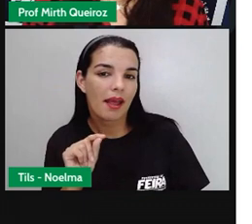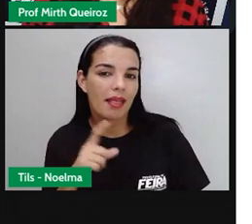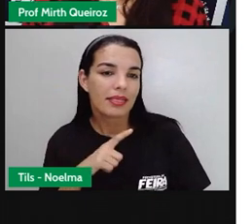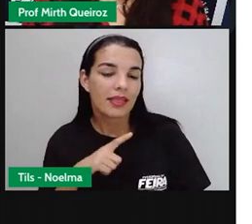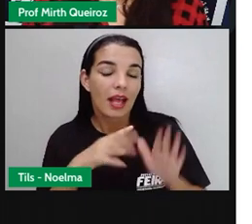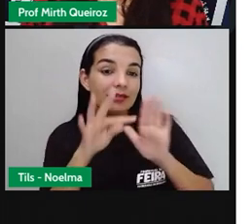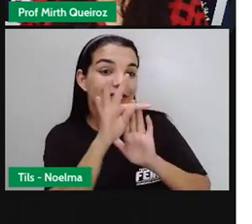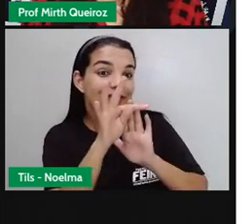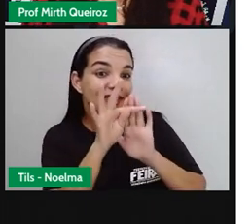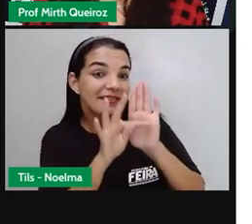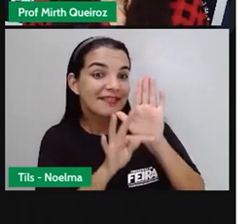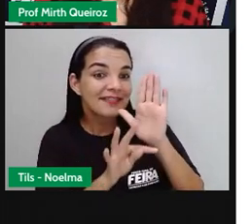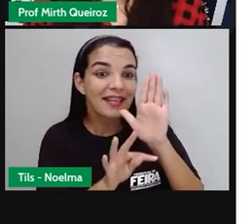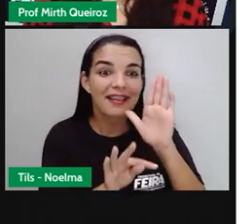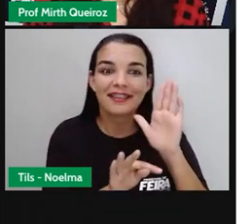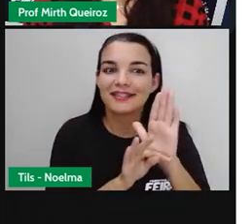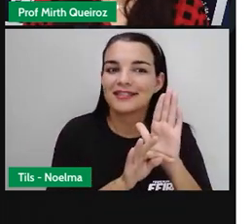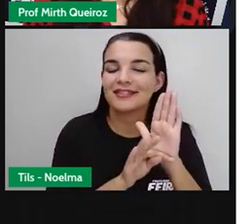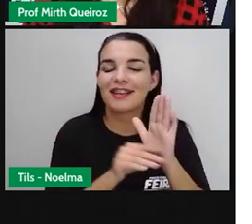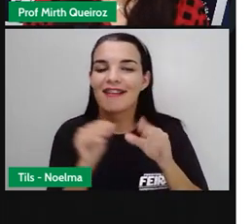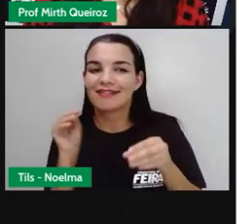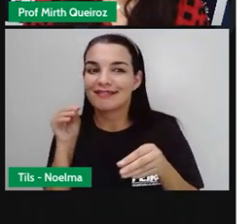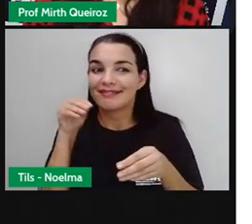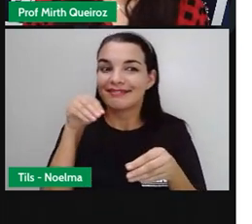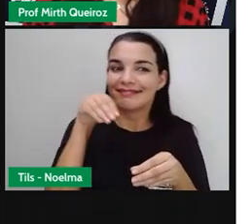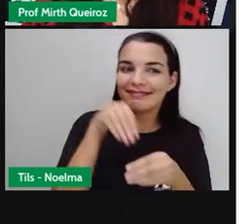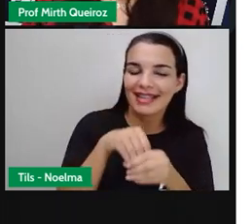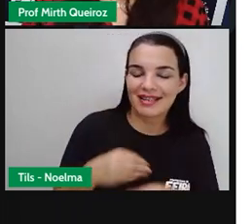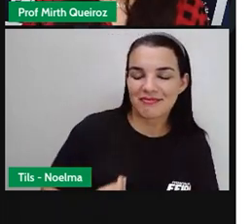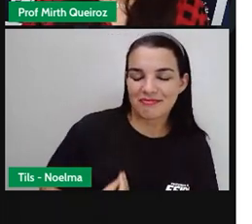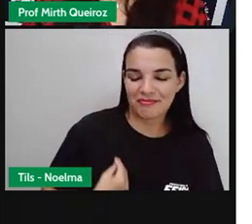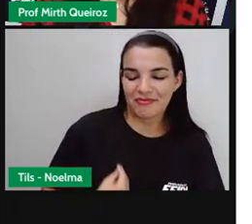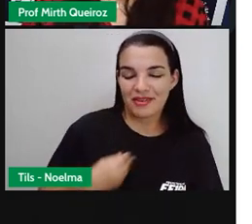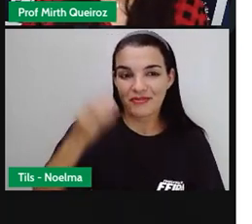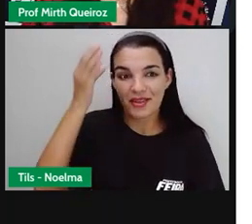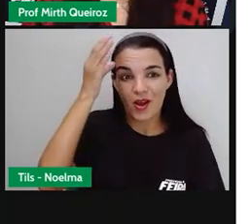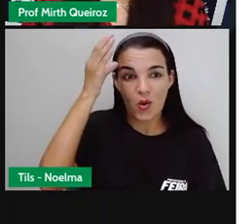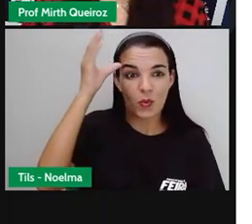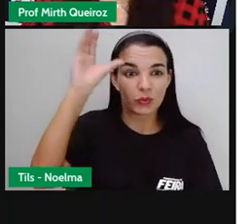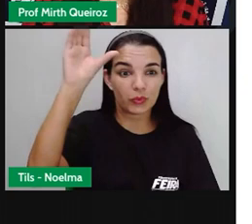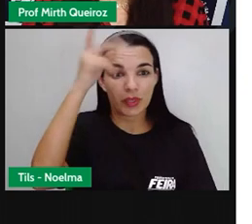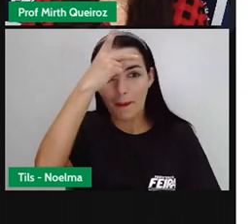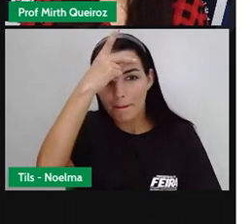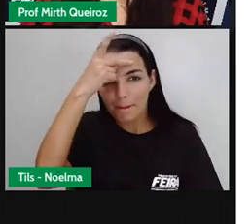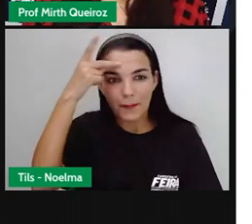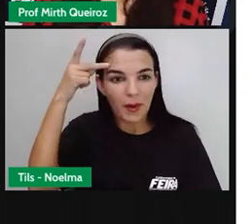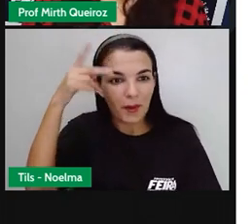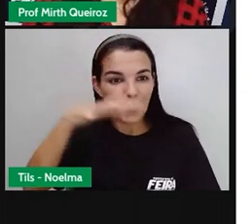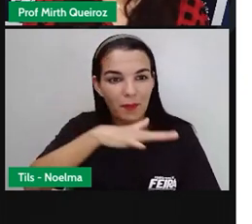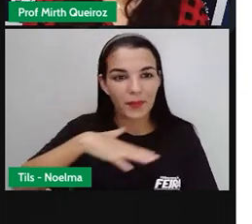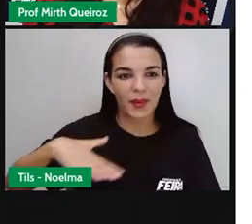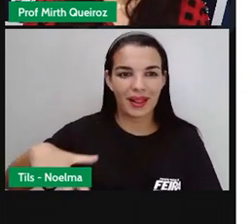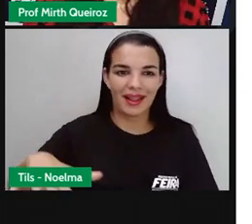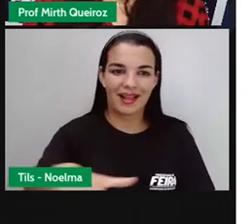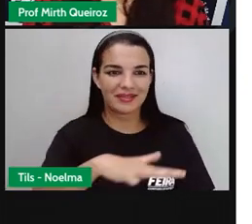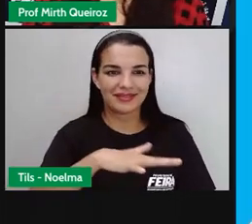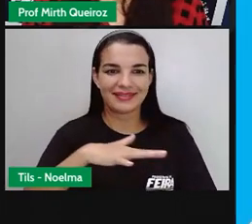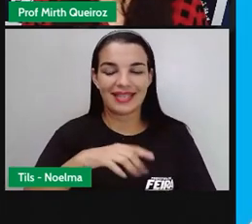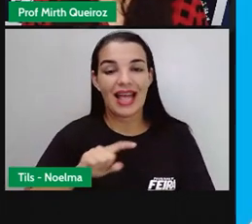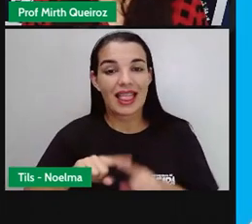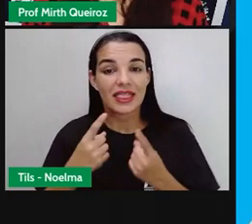produções literárias que estão presentes aí na cultura popular. E para começar,